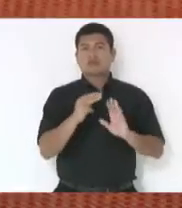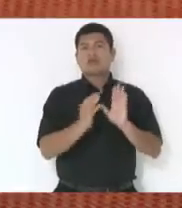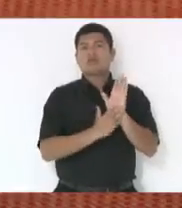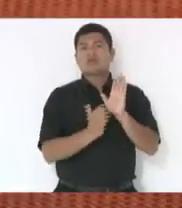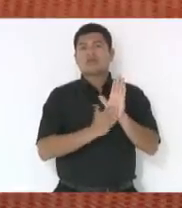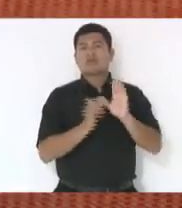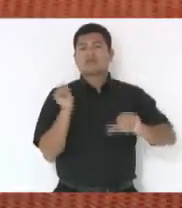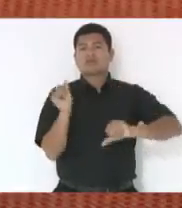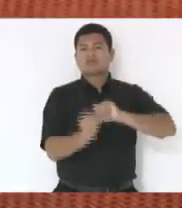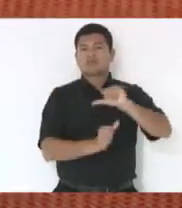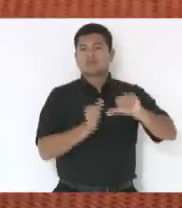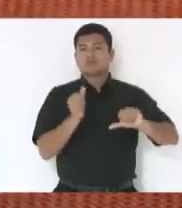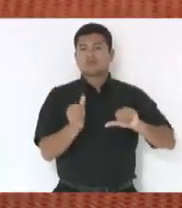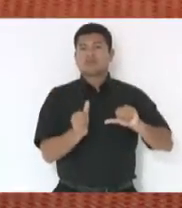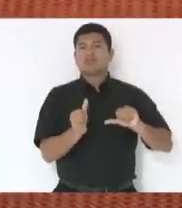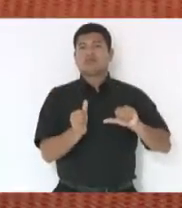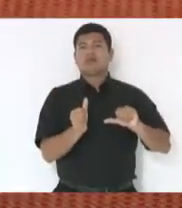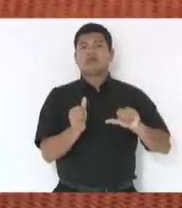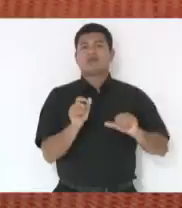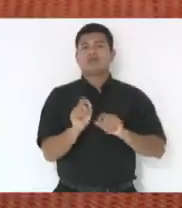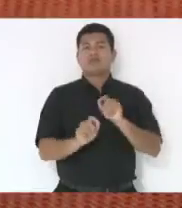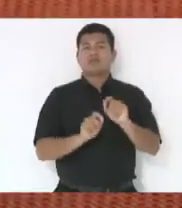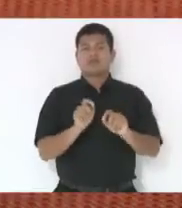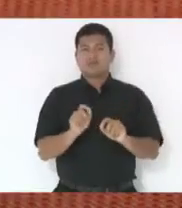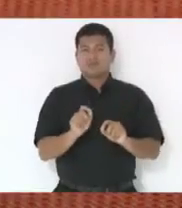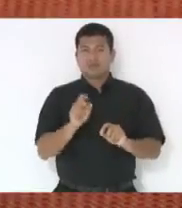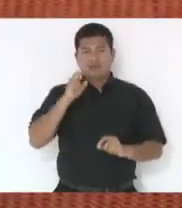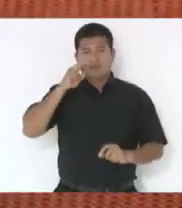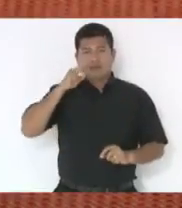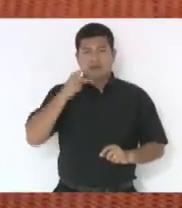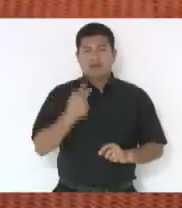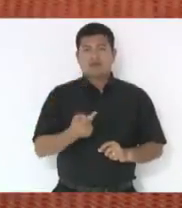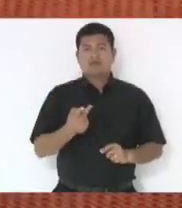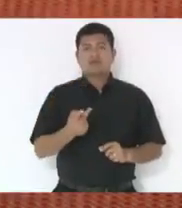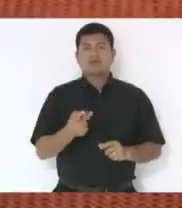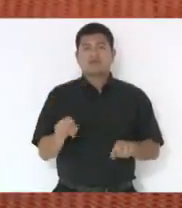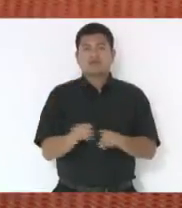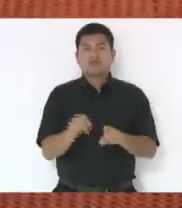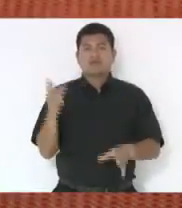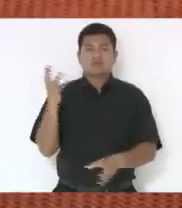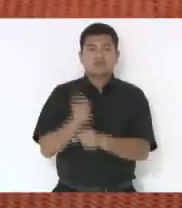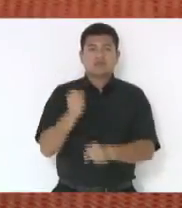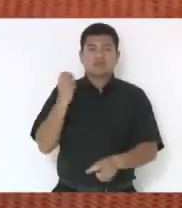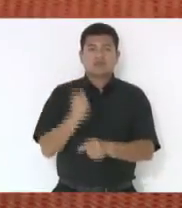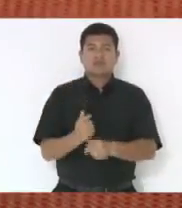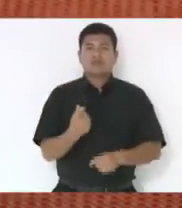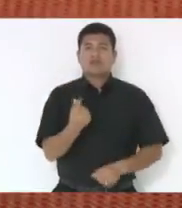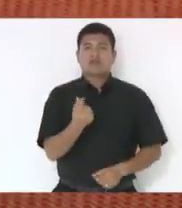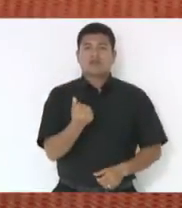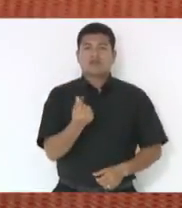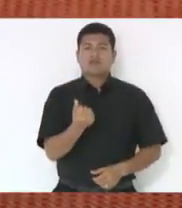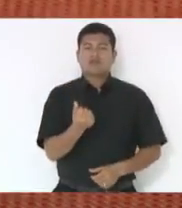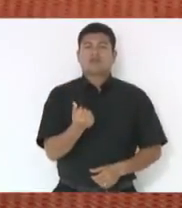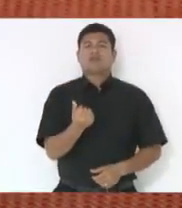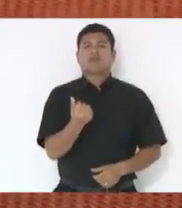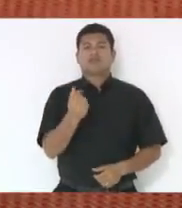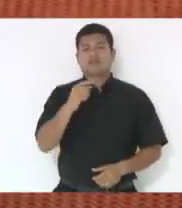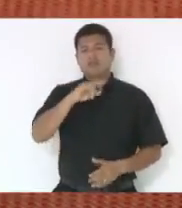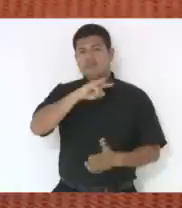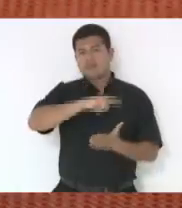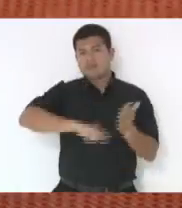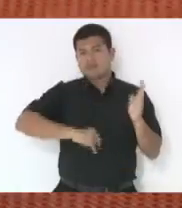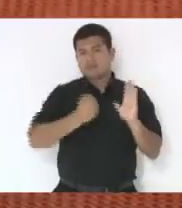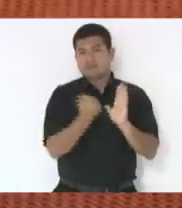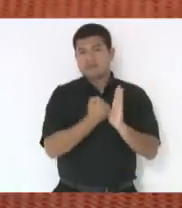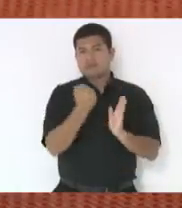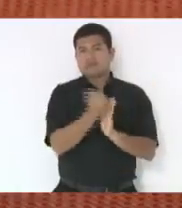como são reconhecidos e contabilizados os créditos oriundos dos contratos do